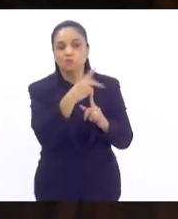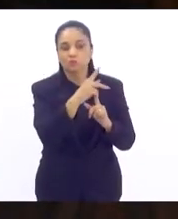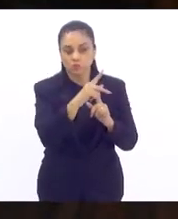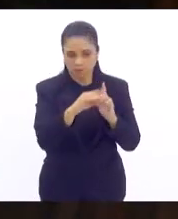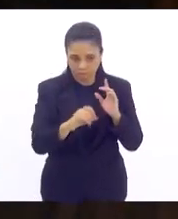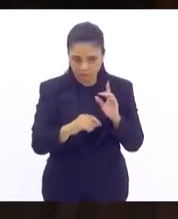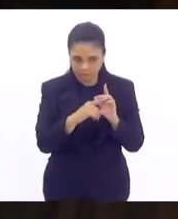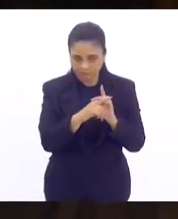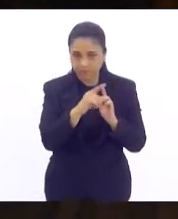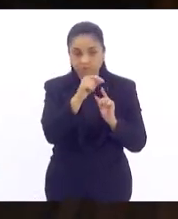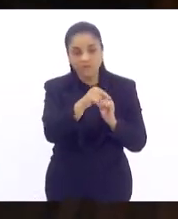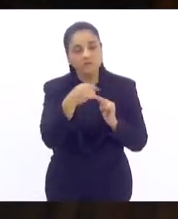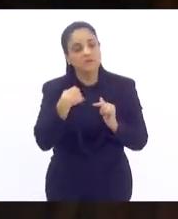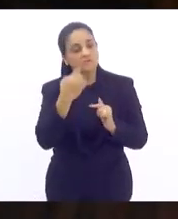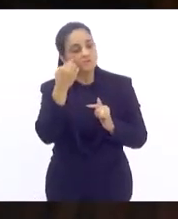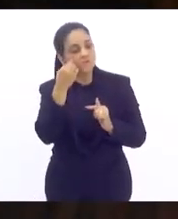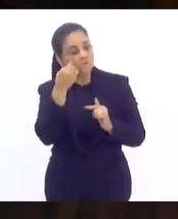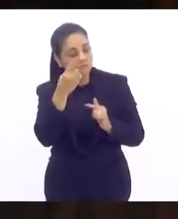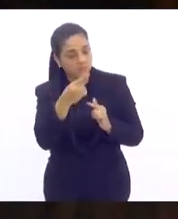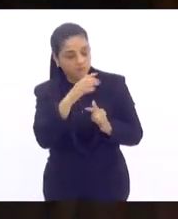Vem a possibilidade da CCJ